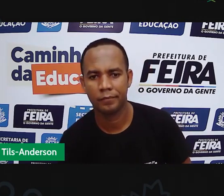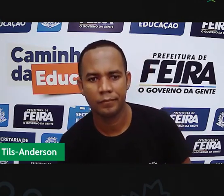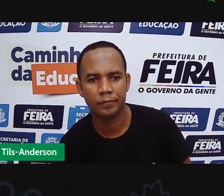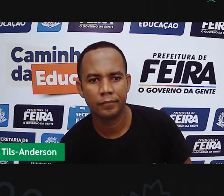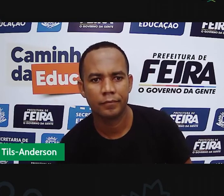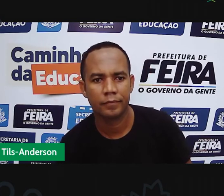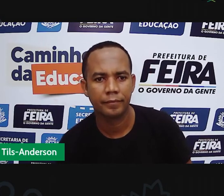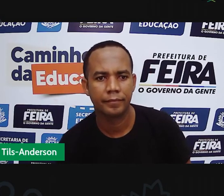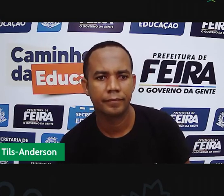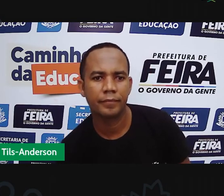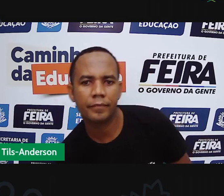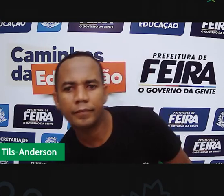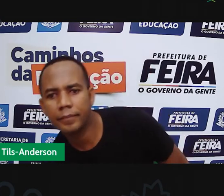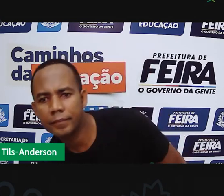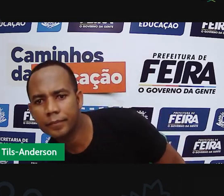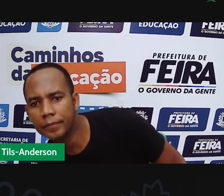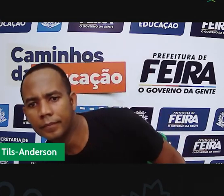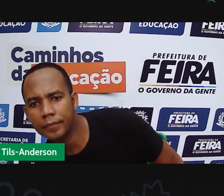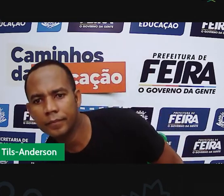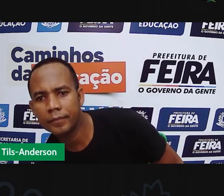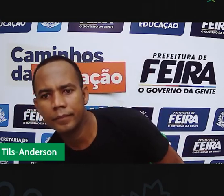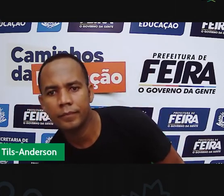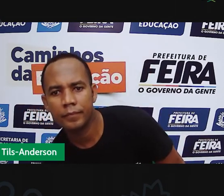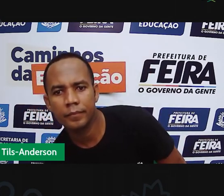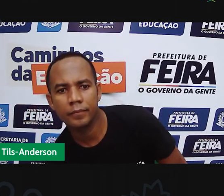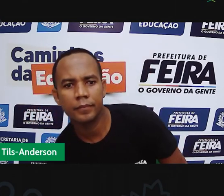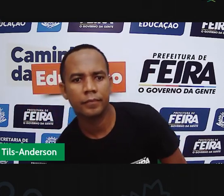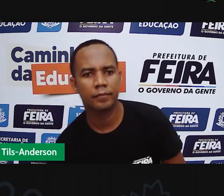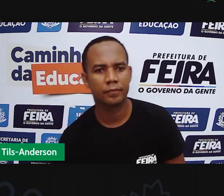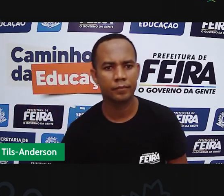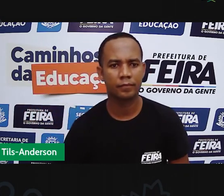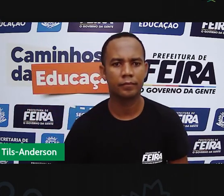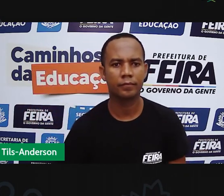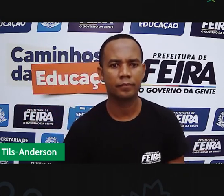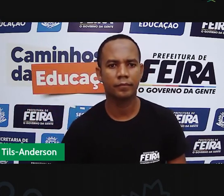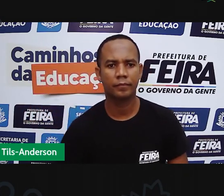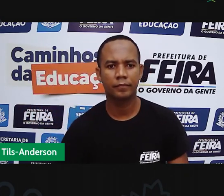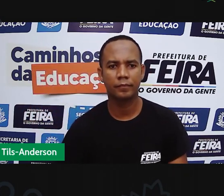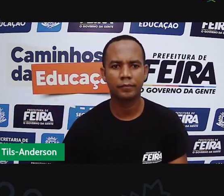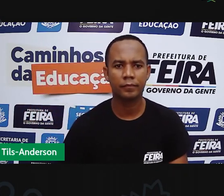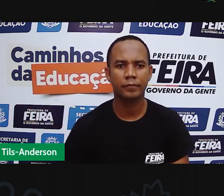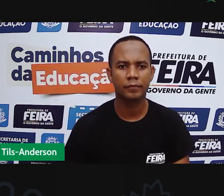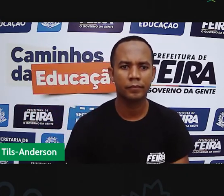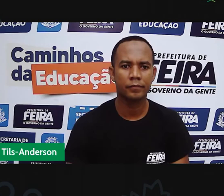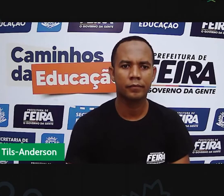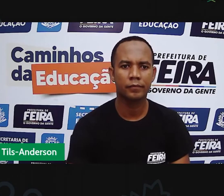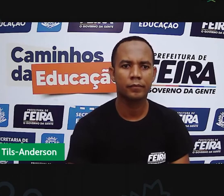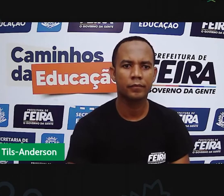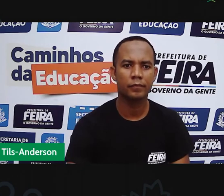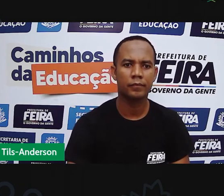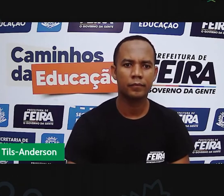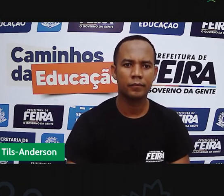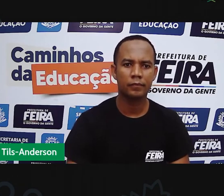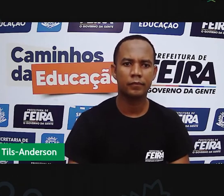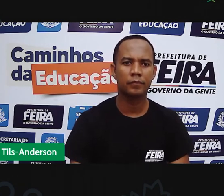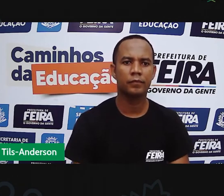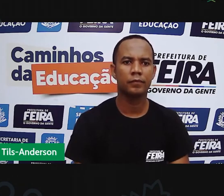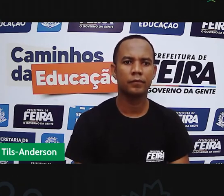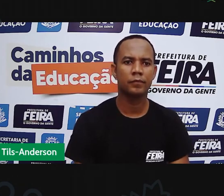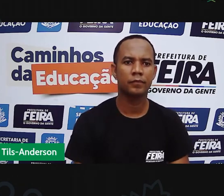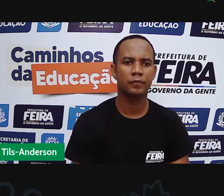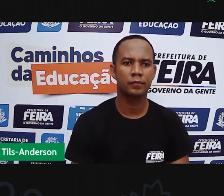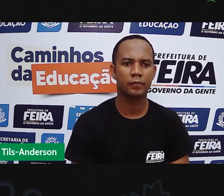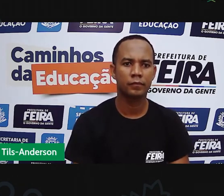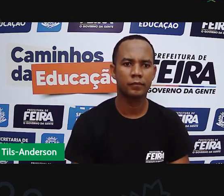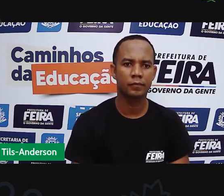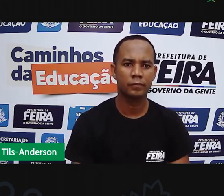atividade de desafio. Você pode representar folhas. Lembra